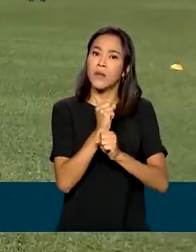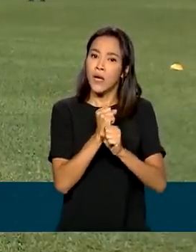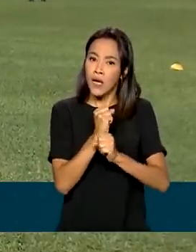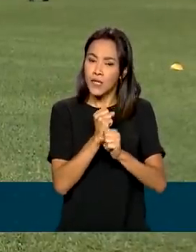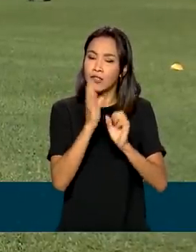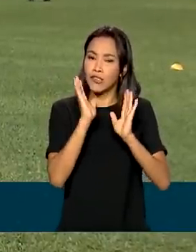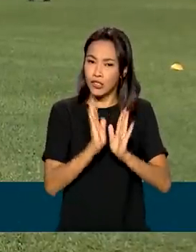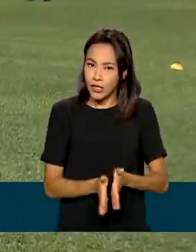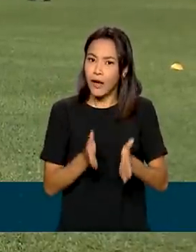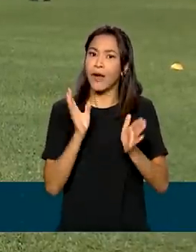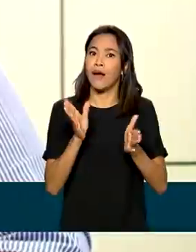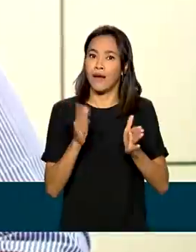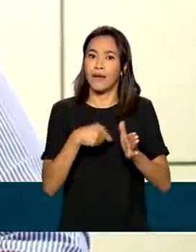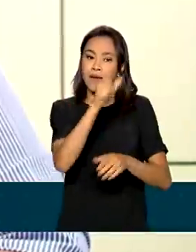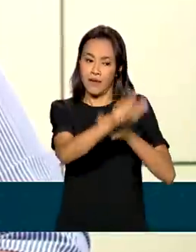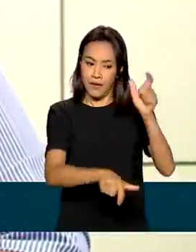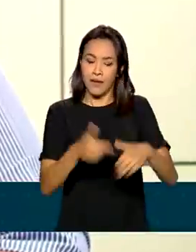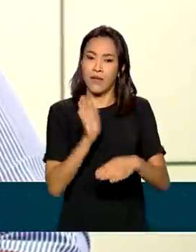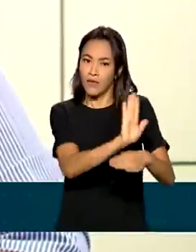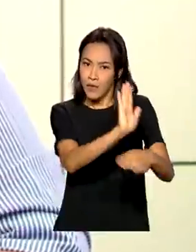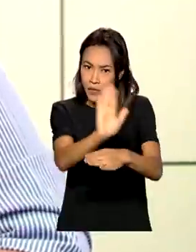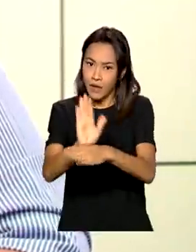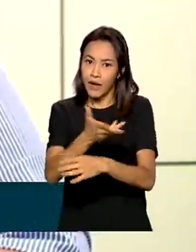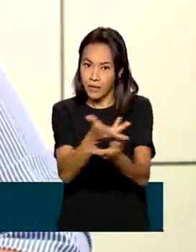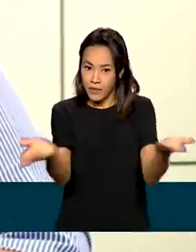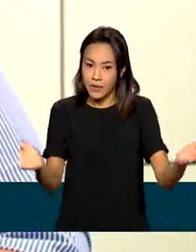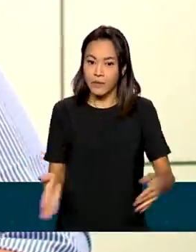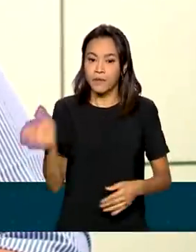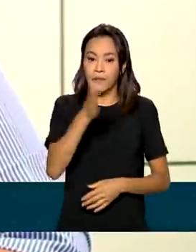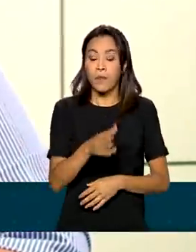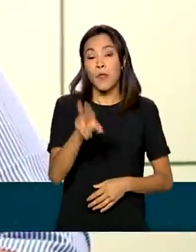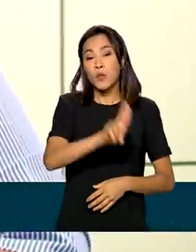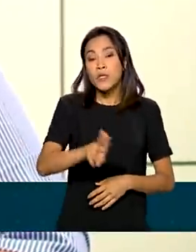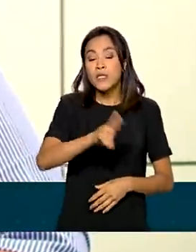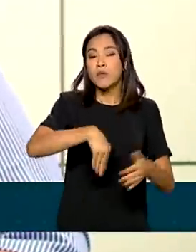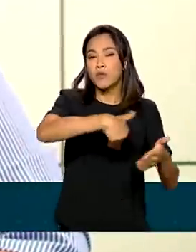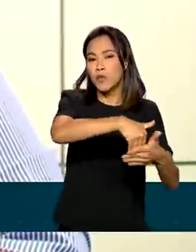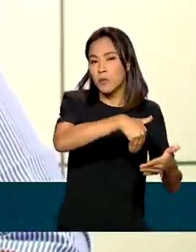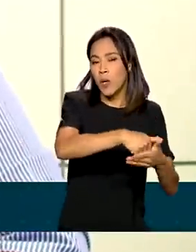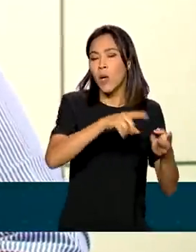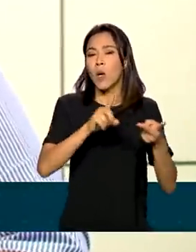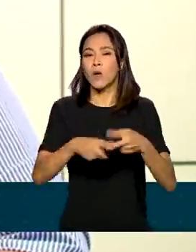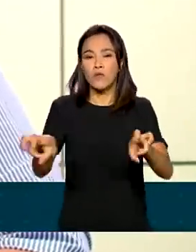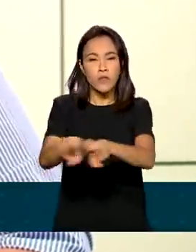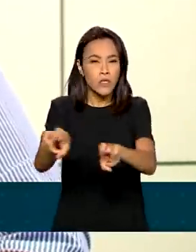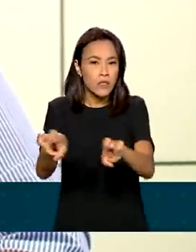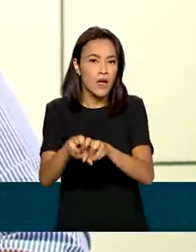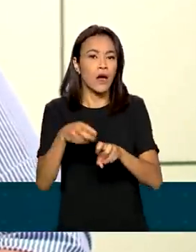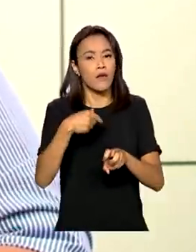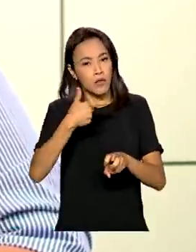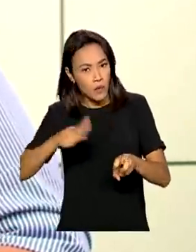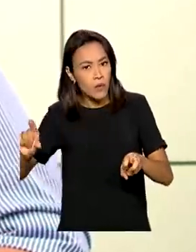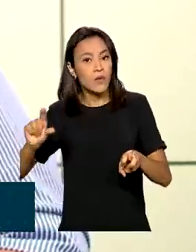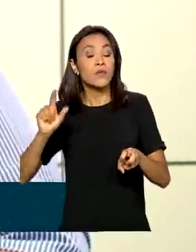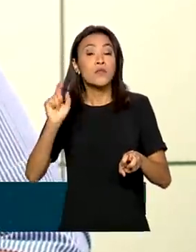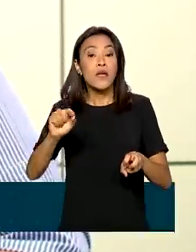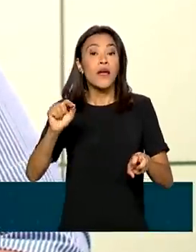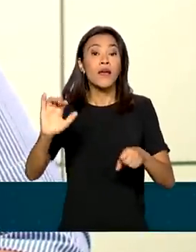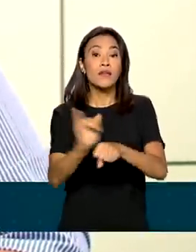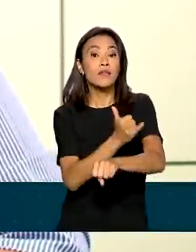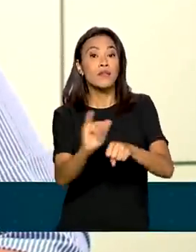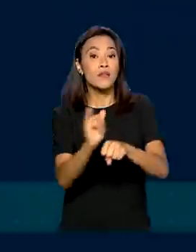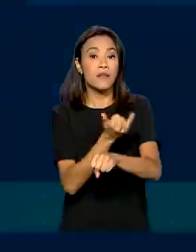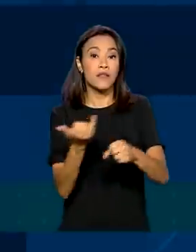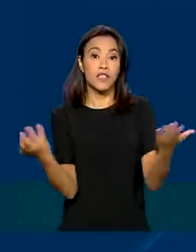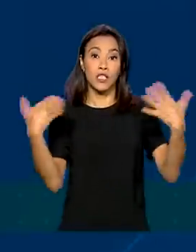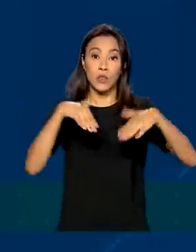já foram beneficiados. Utilizamos o futebol, futsal e beatsoccer como ferramentas de inclusão social e